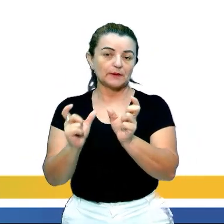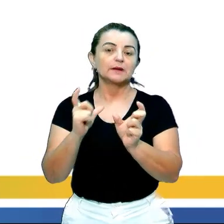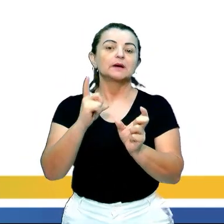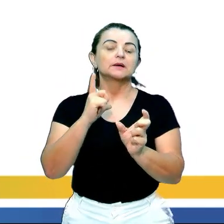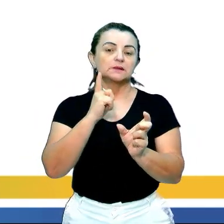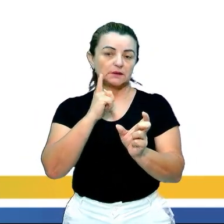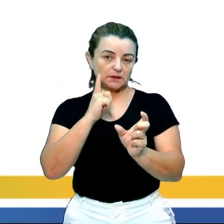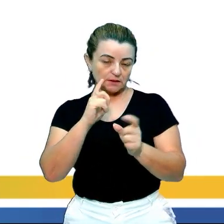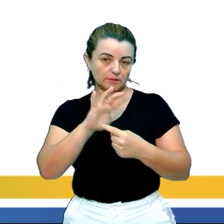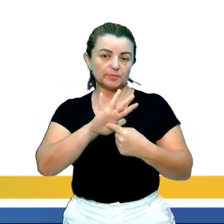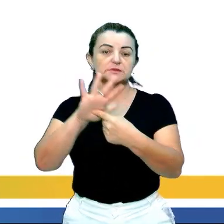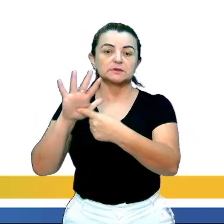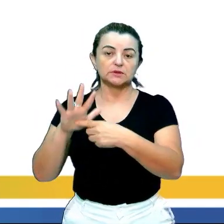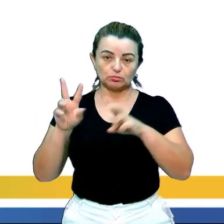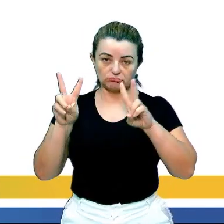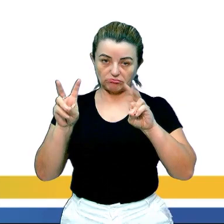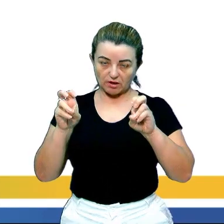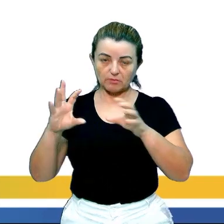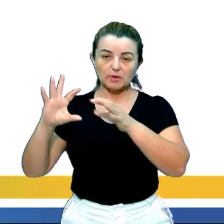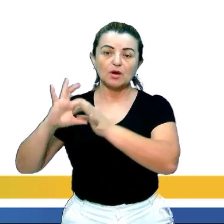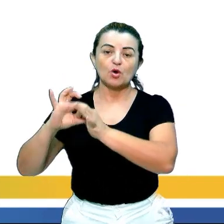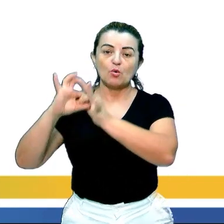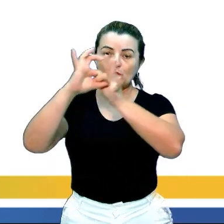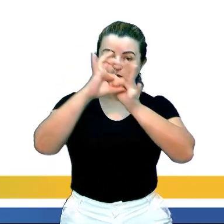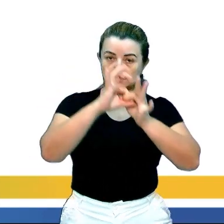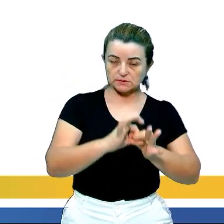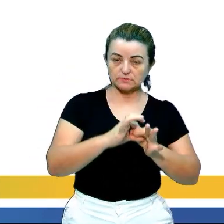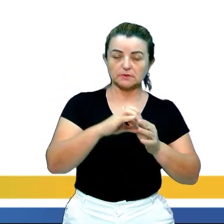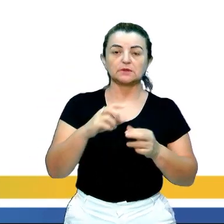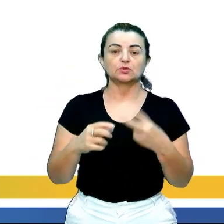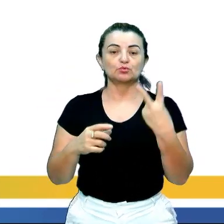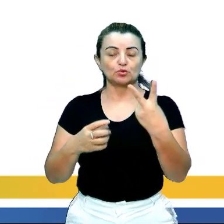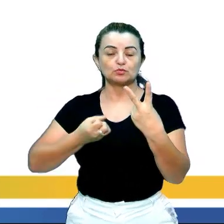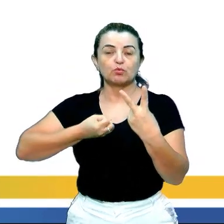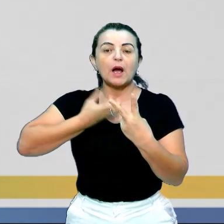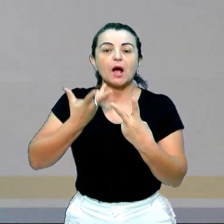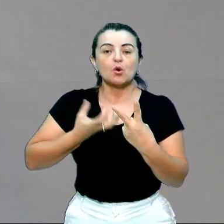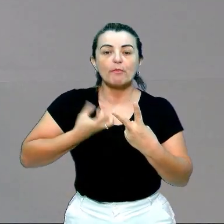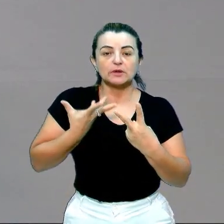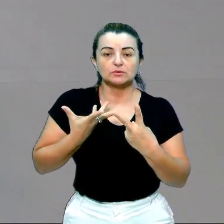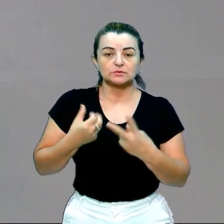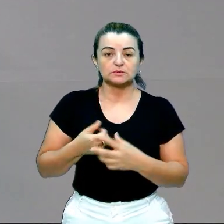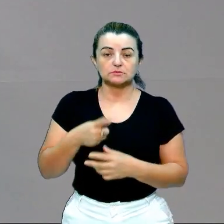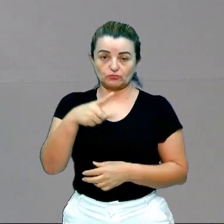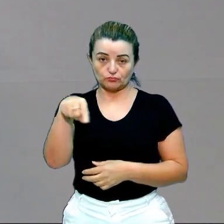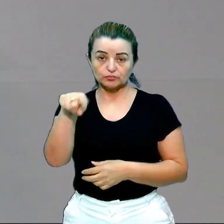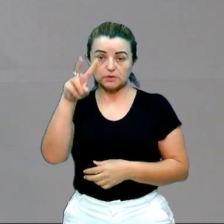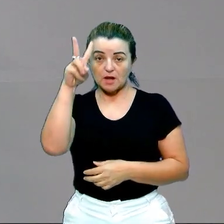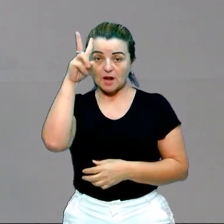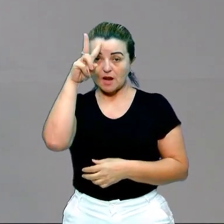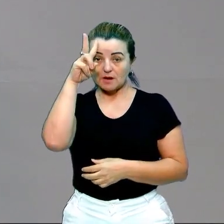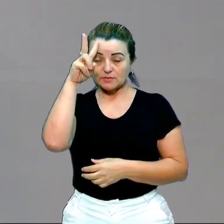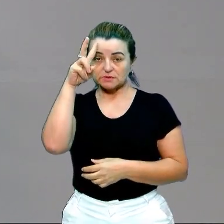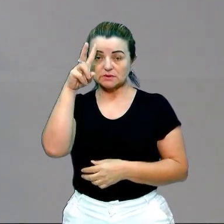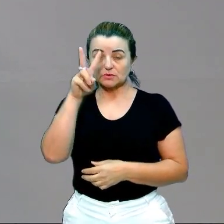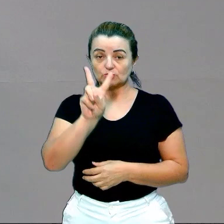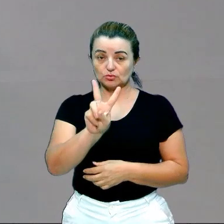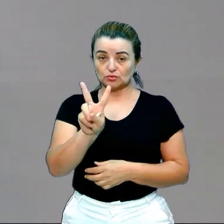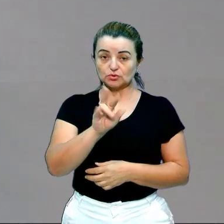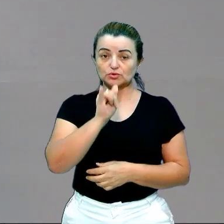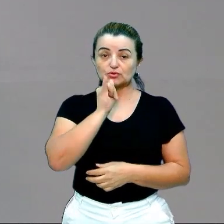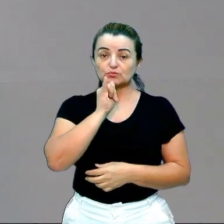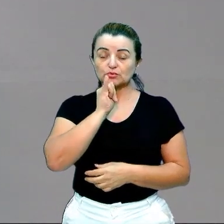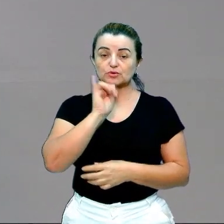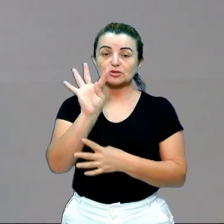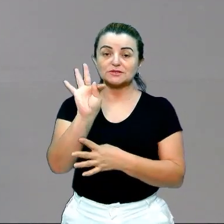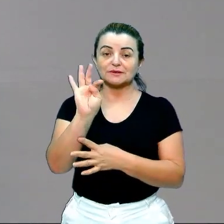eu contextualizei, eu trouxe dois argumentos. Porque vocês lembram que eu trouxe dois tipos de tese para